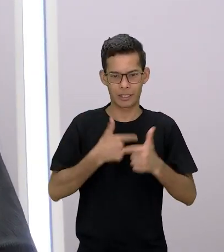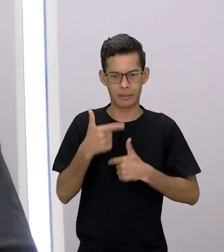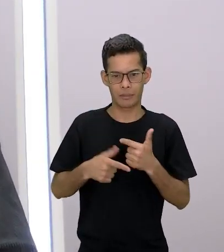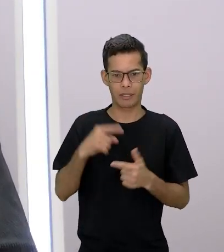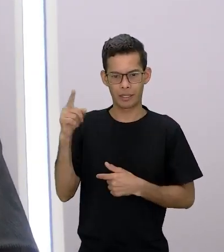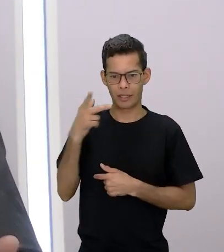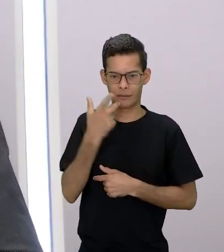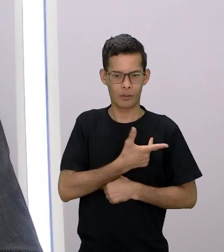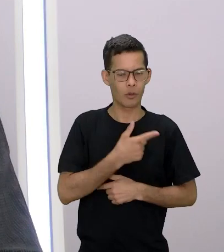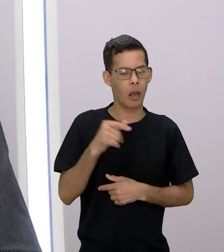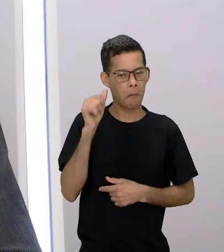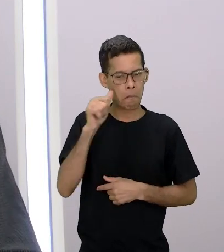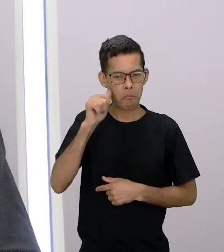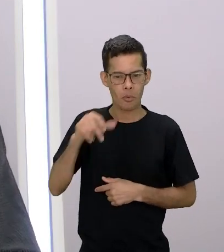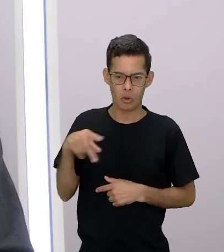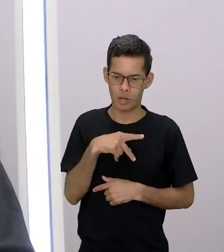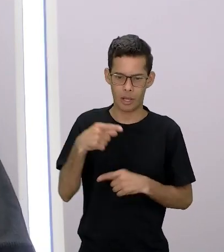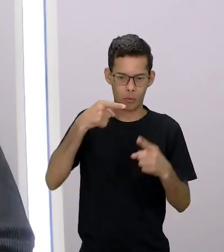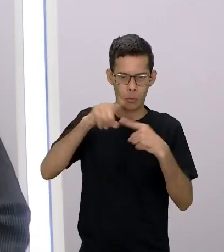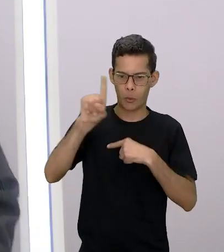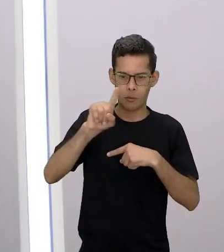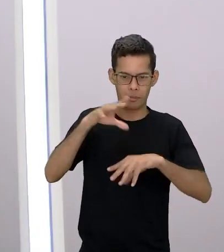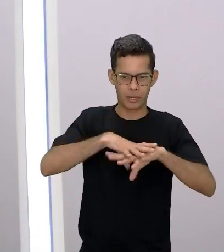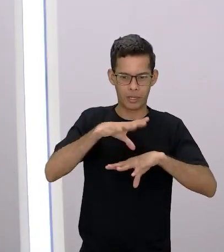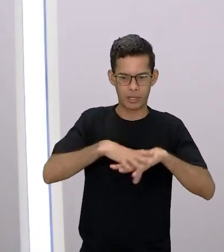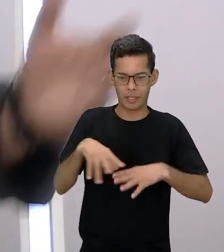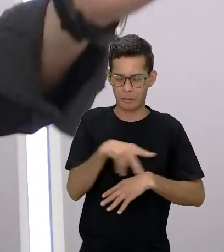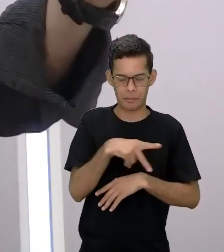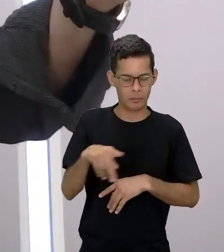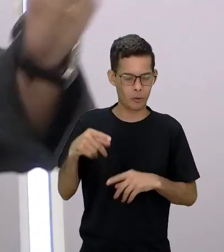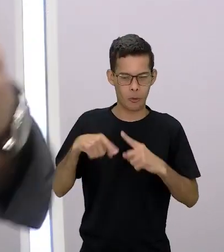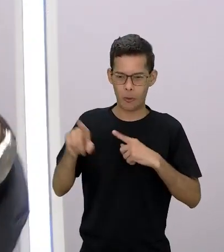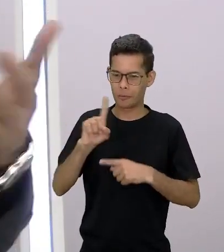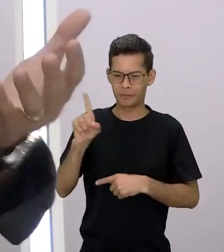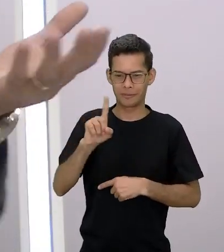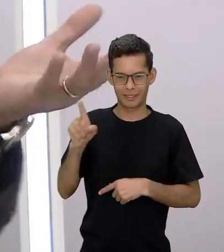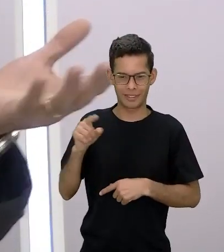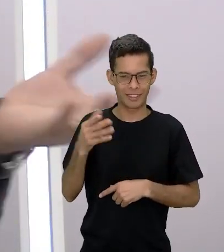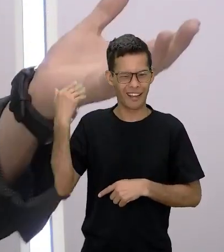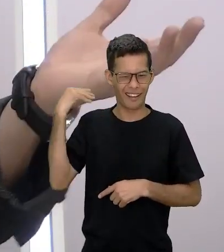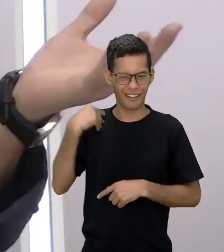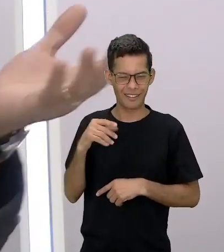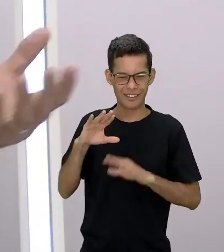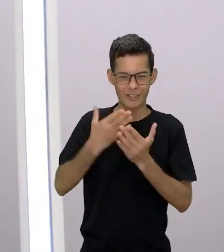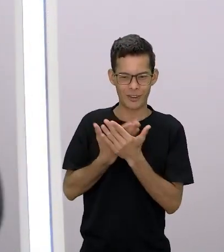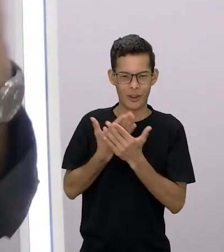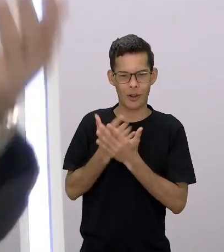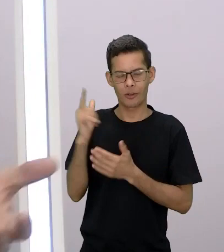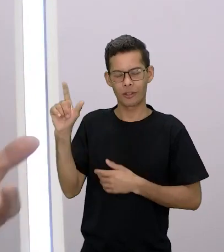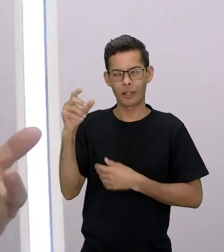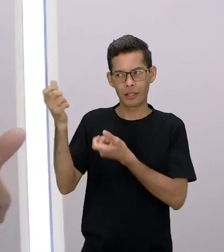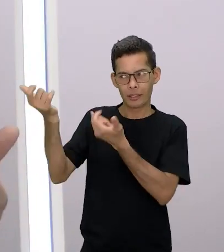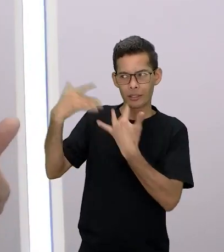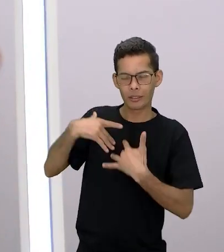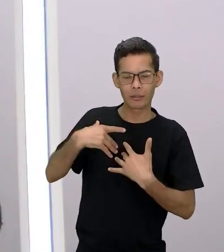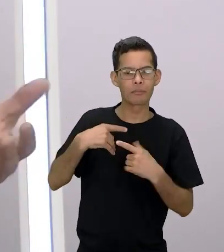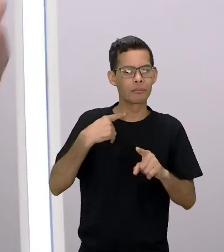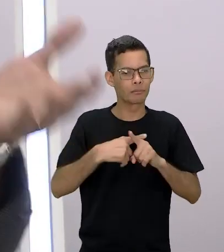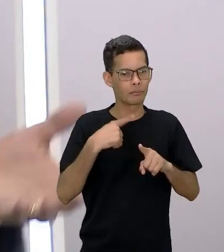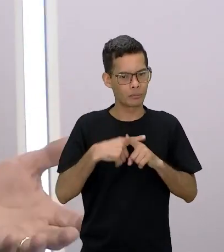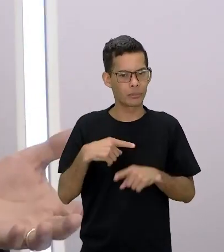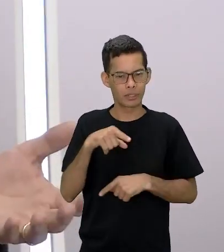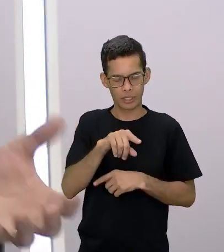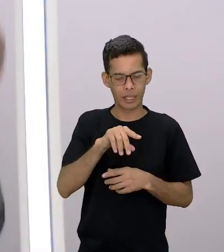não poderia ser professora de matemática então eu fui aí você falando isso você falou como assim né e a melhor professora de